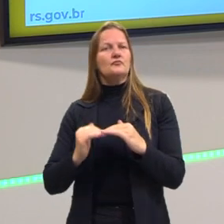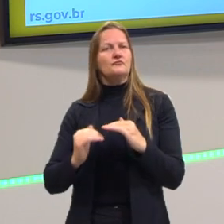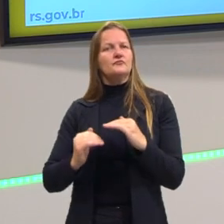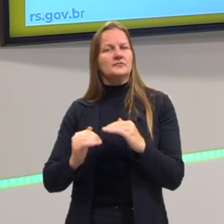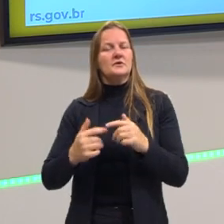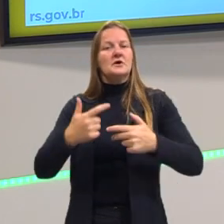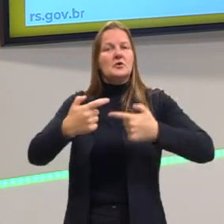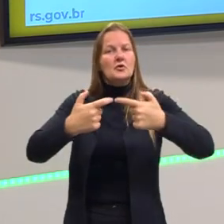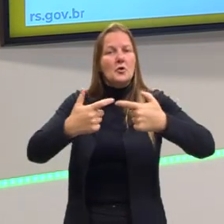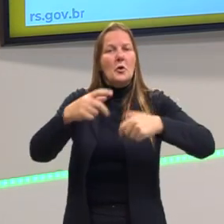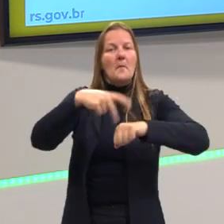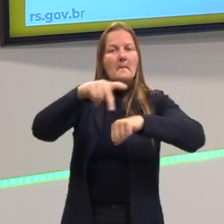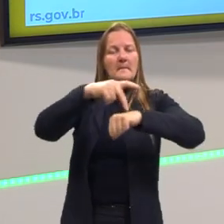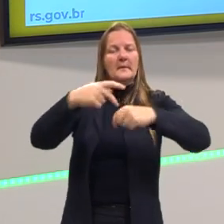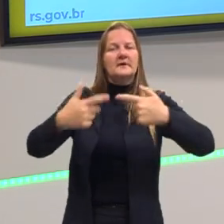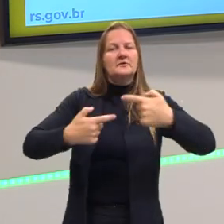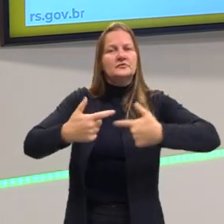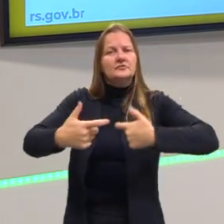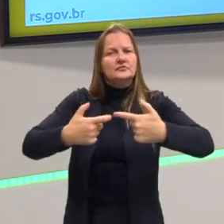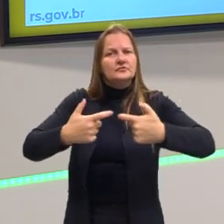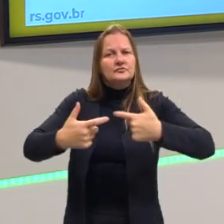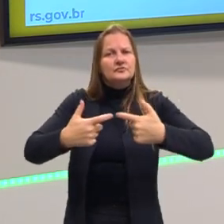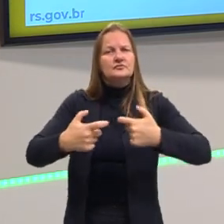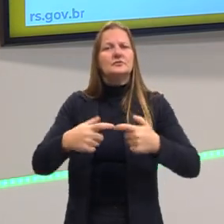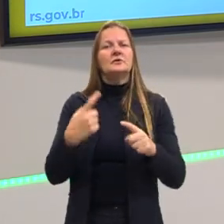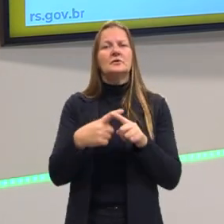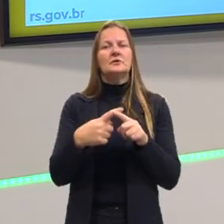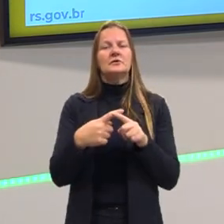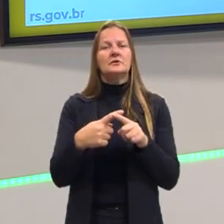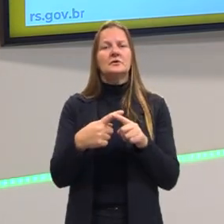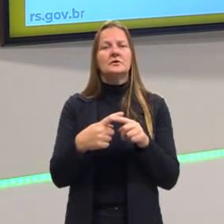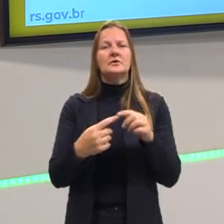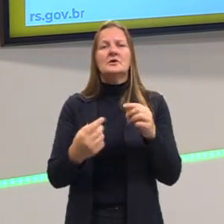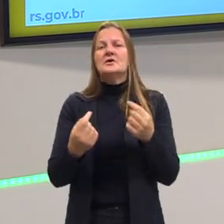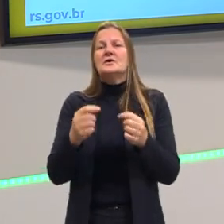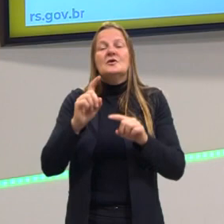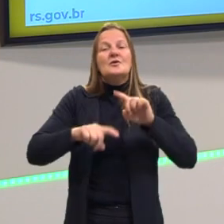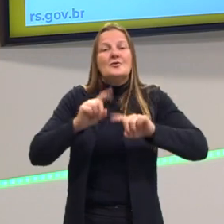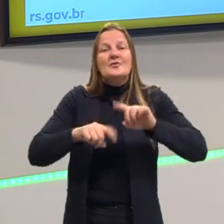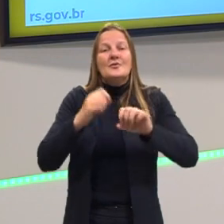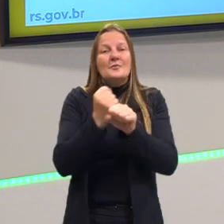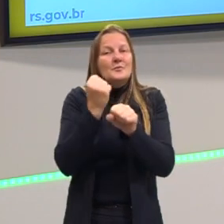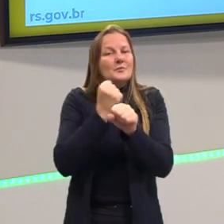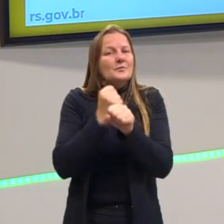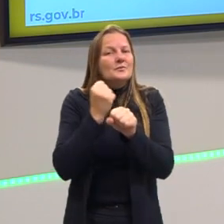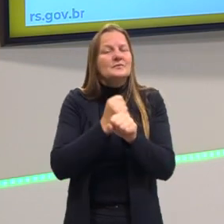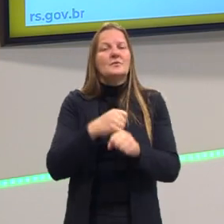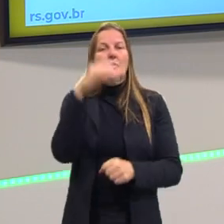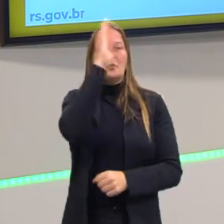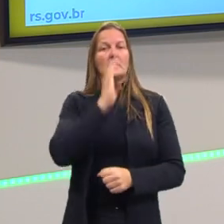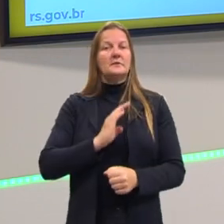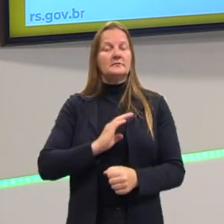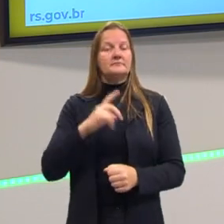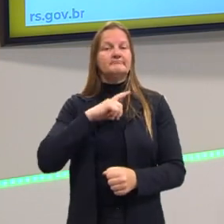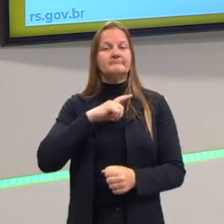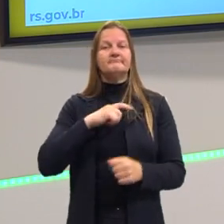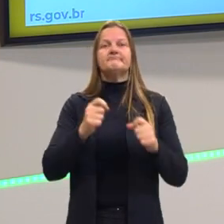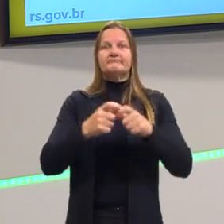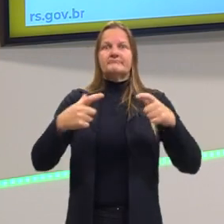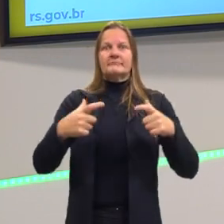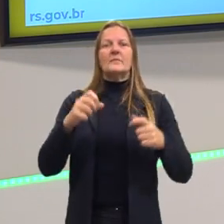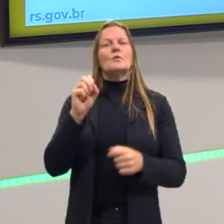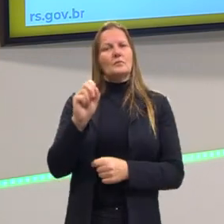as guerras, eles produzem, a produção deles é limitada. Então, portanto, os países como o Brasil teve uma grande